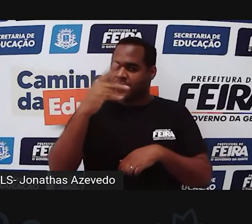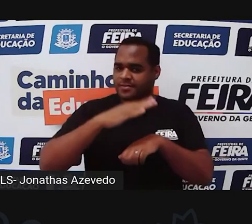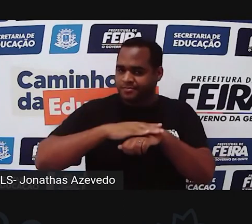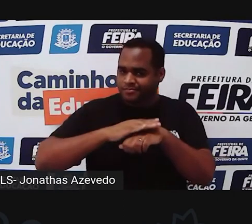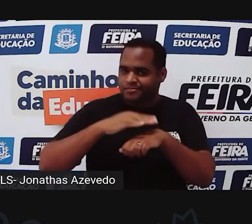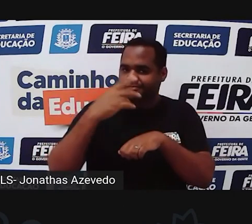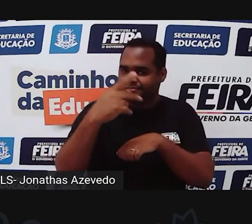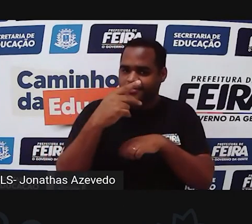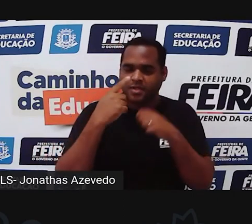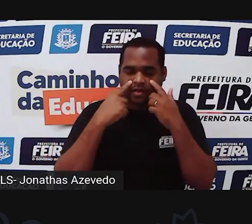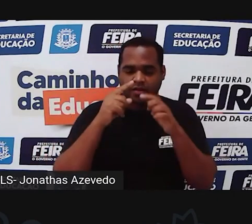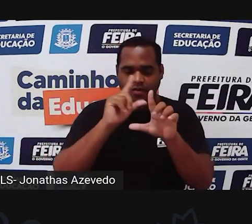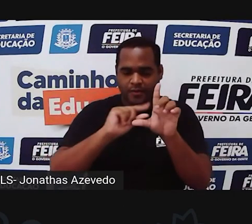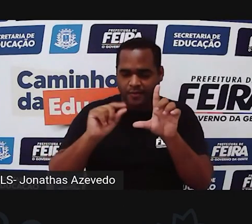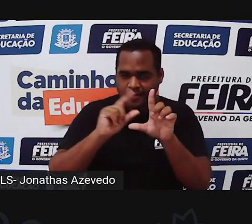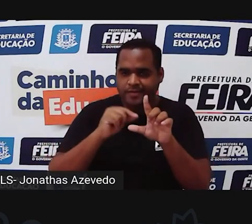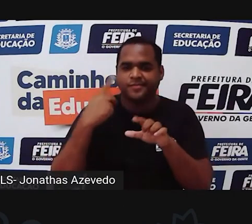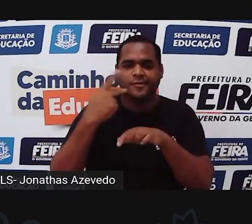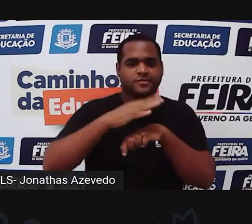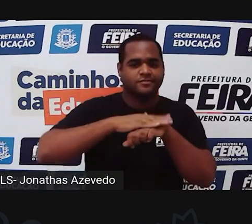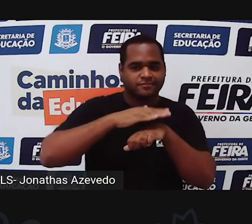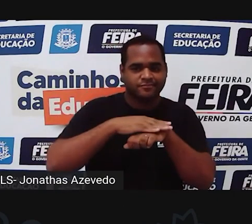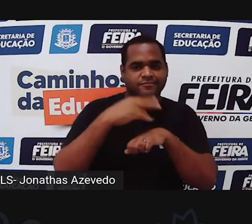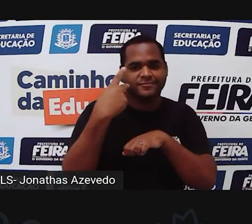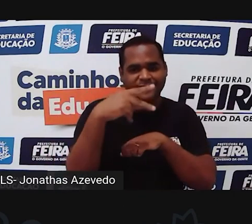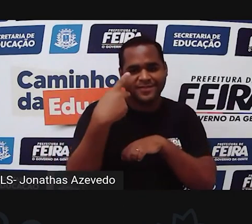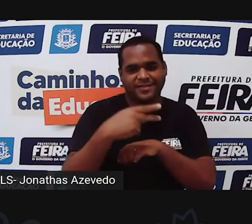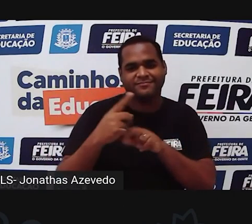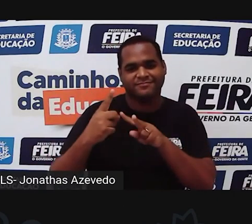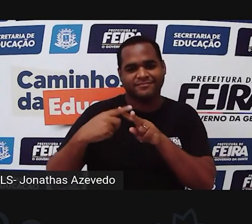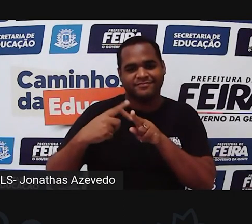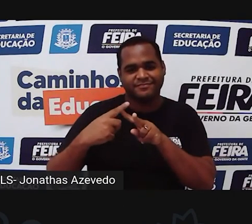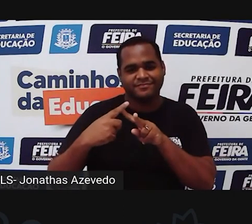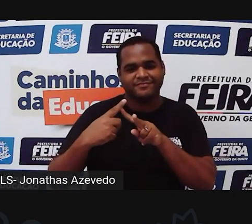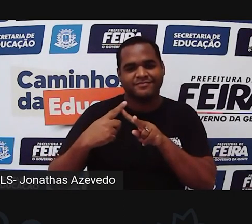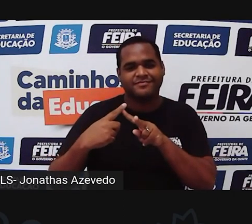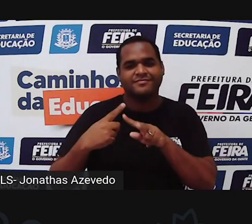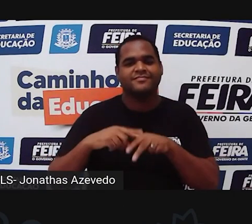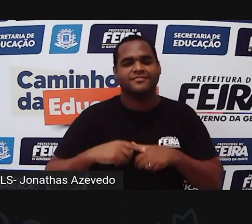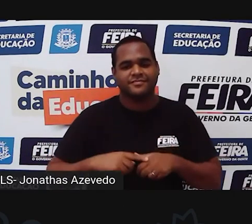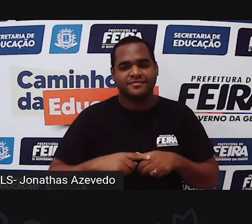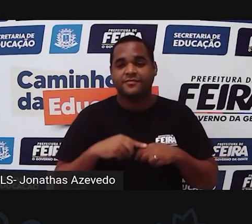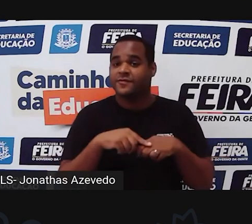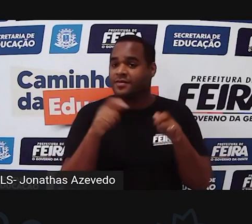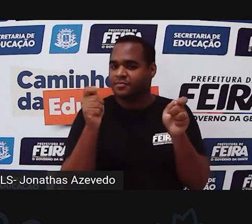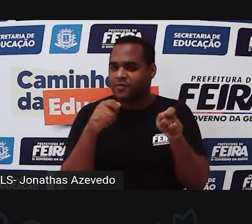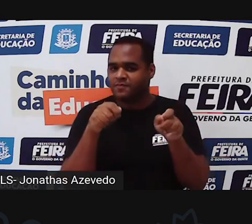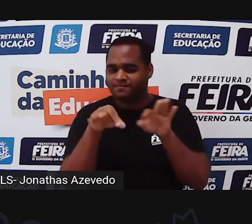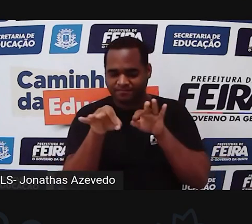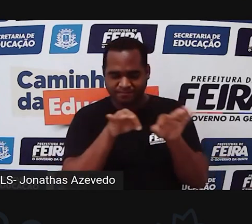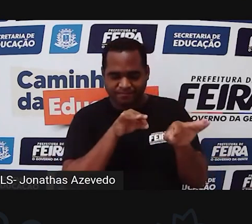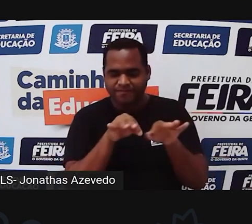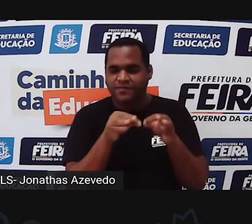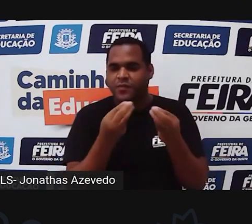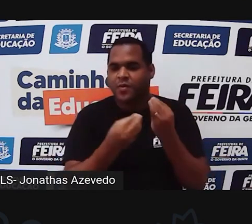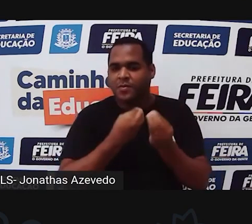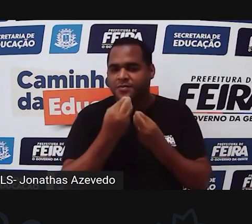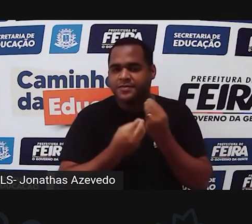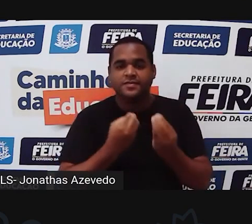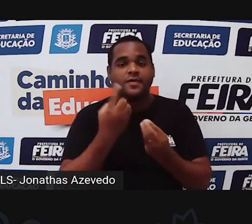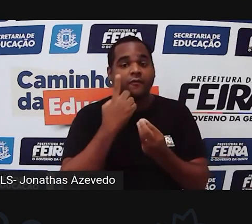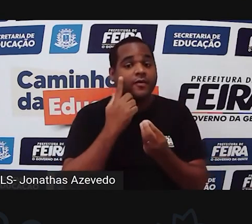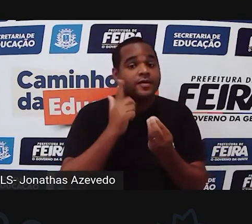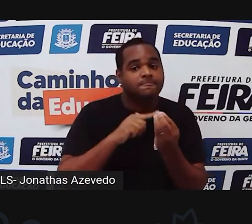vai ter que acessar esse material tá bom pra poder fazer é pra poder